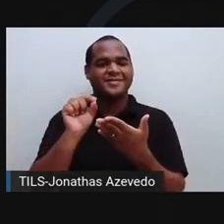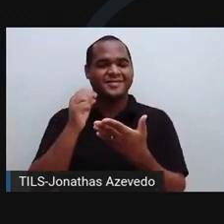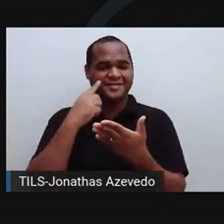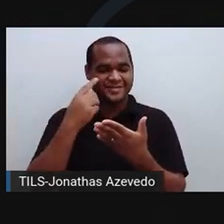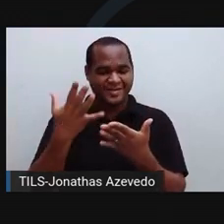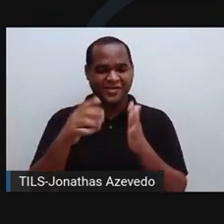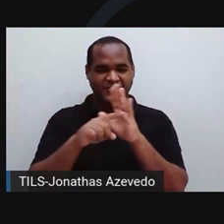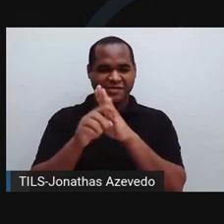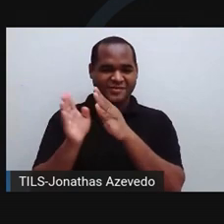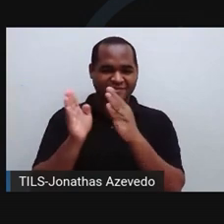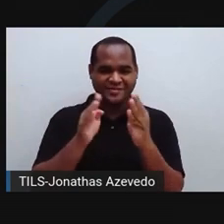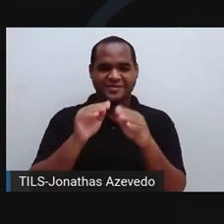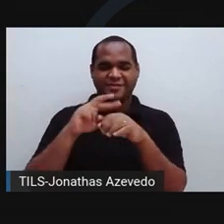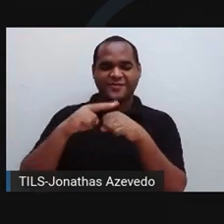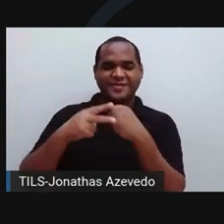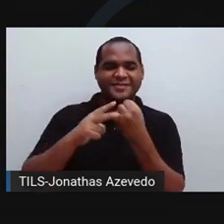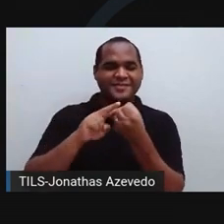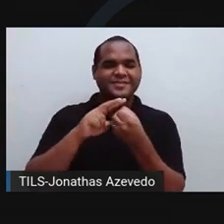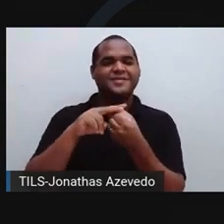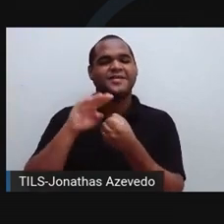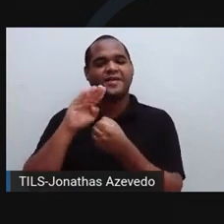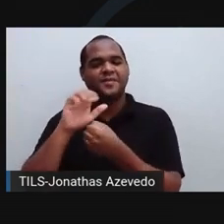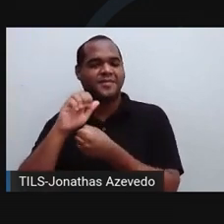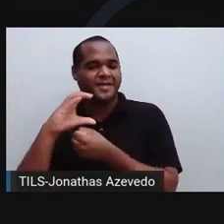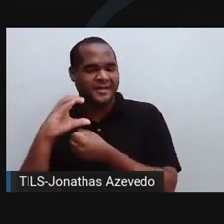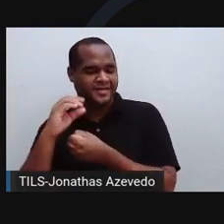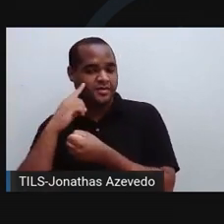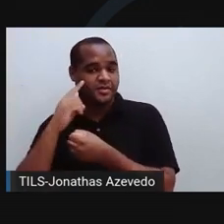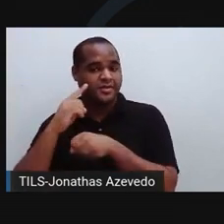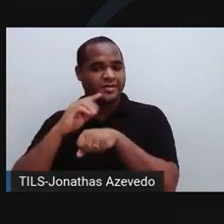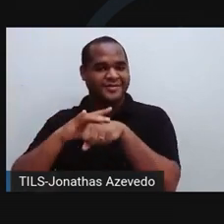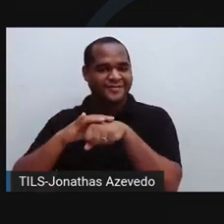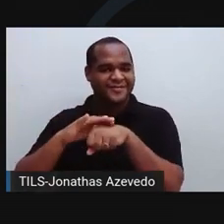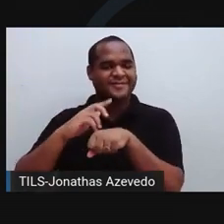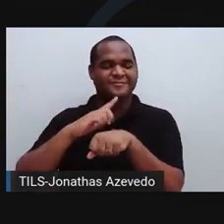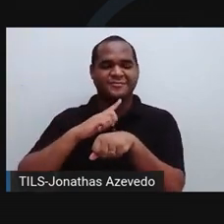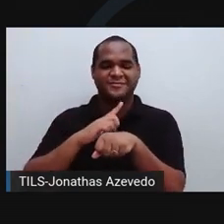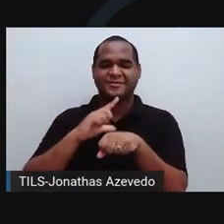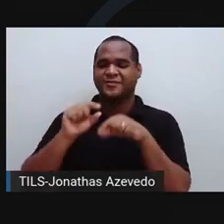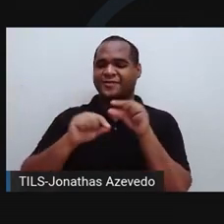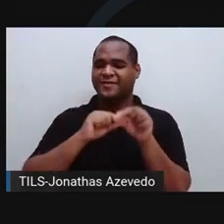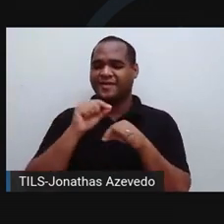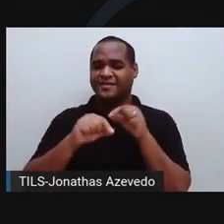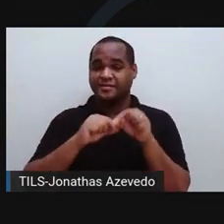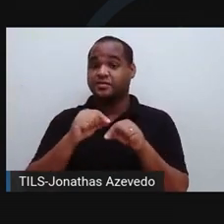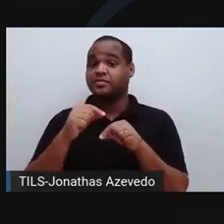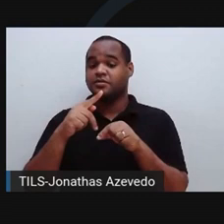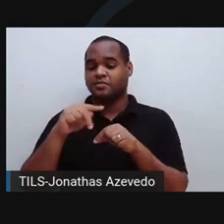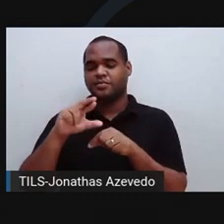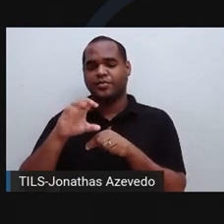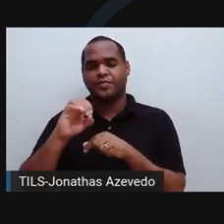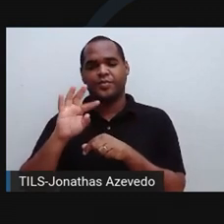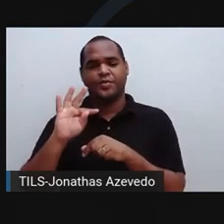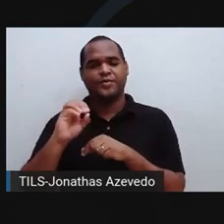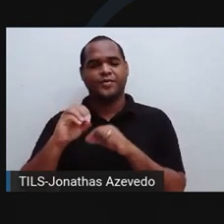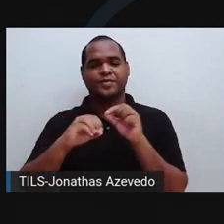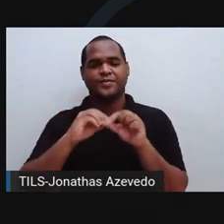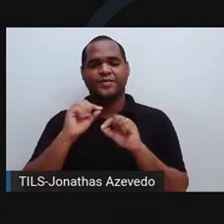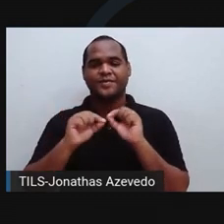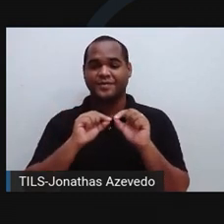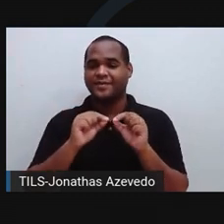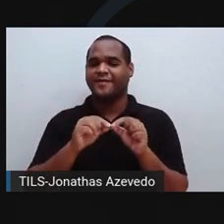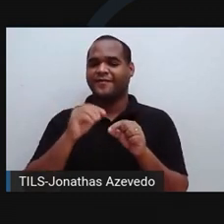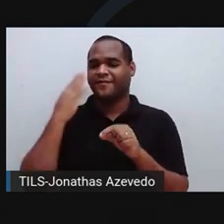e com as bactérias. E aí, vamos falar sobre as principais doenças causadas por protozoários. Começando com uma doença bem